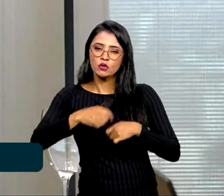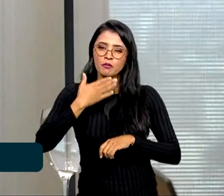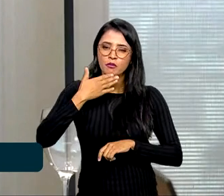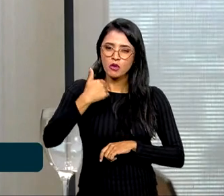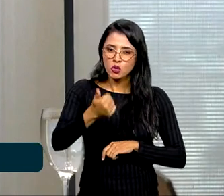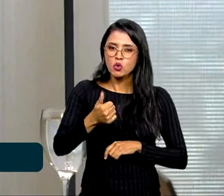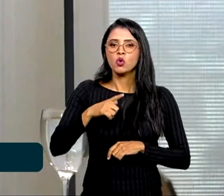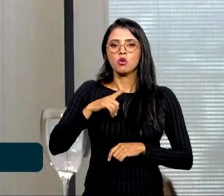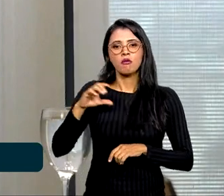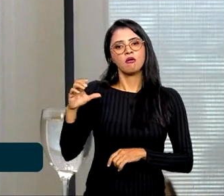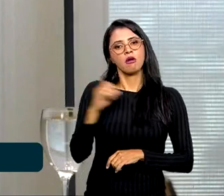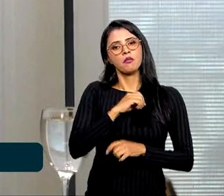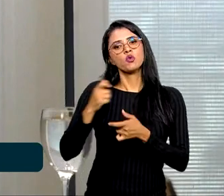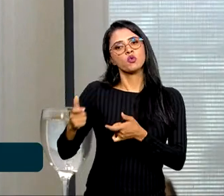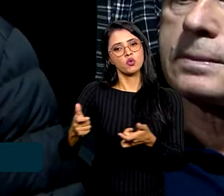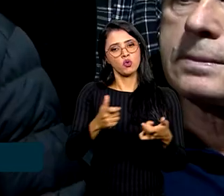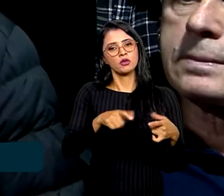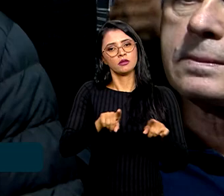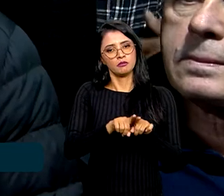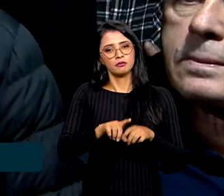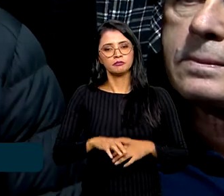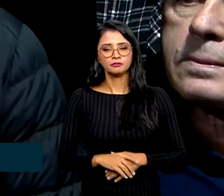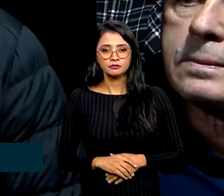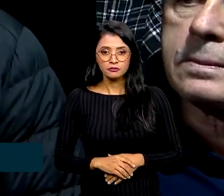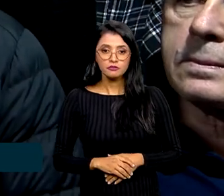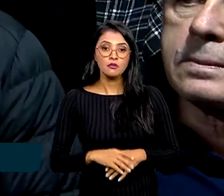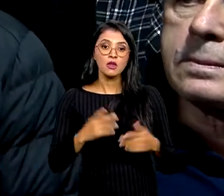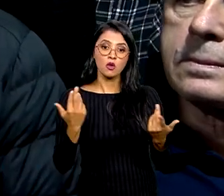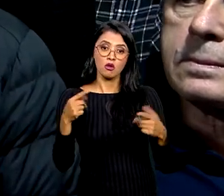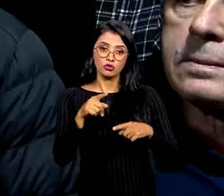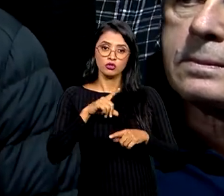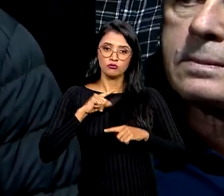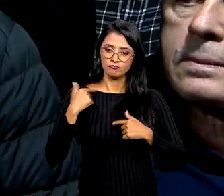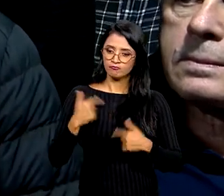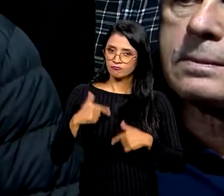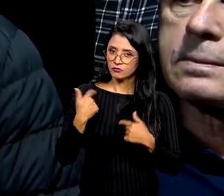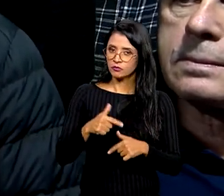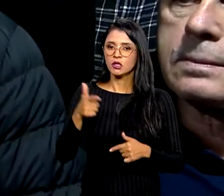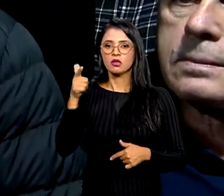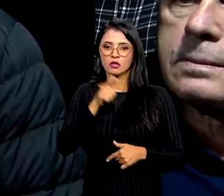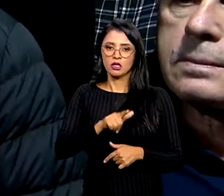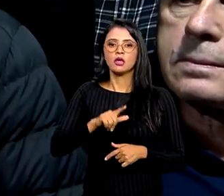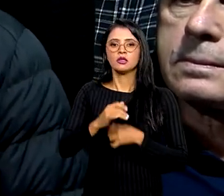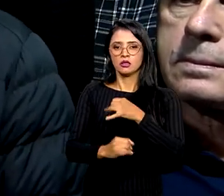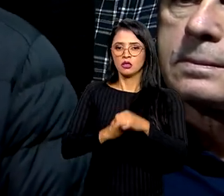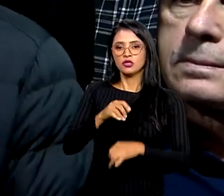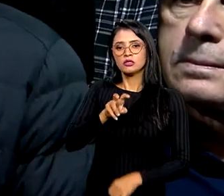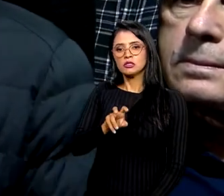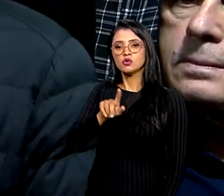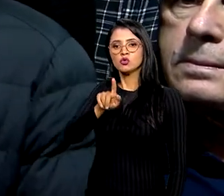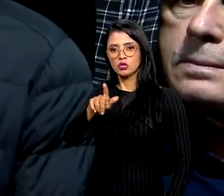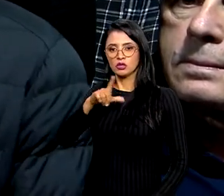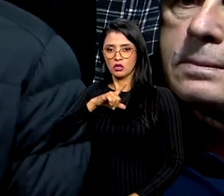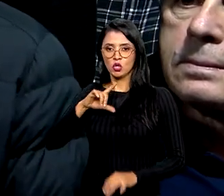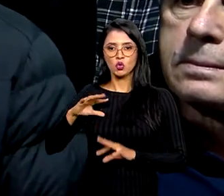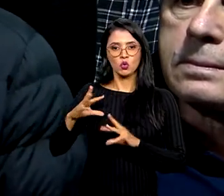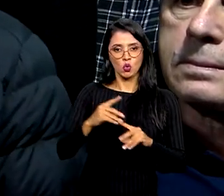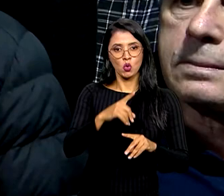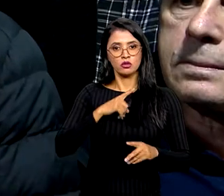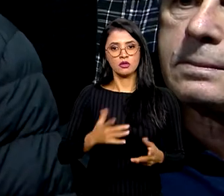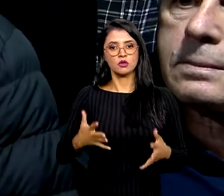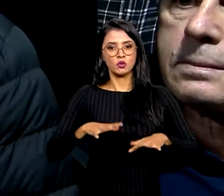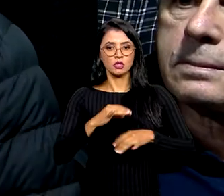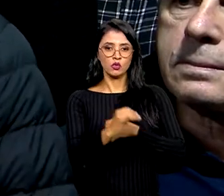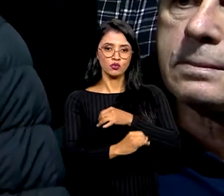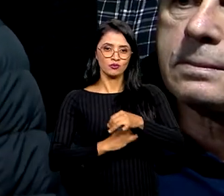dinamizar as localidades também. É nessa linha que nós vamos estar trabalhando para que o 5G chegue para todos e a gente faça dessa inclusão digital,